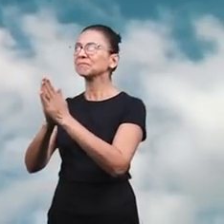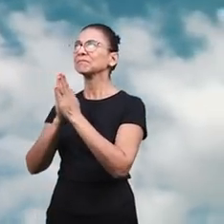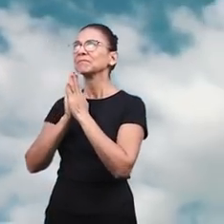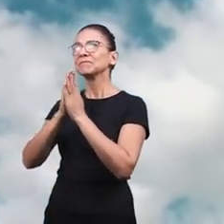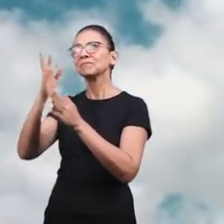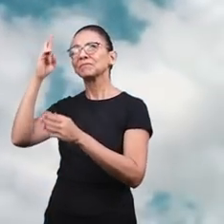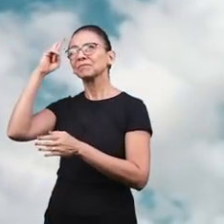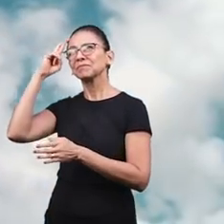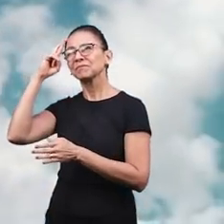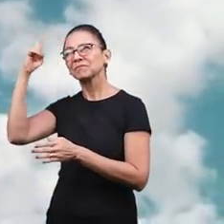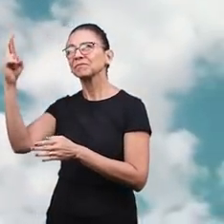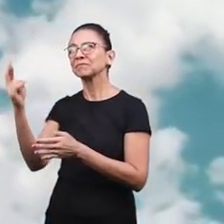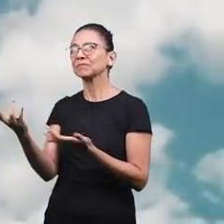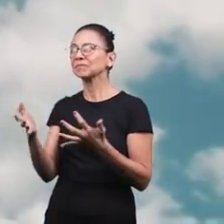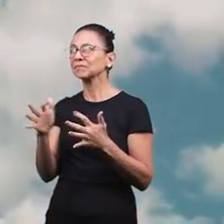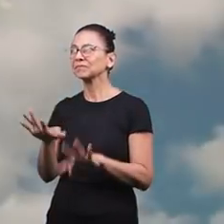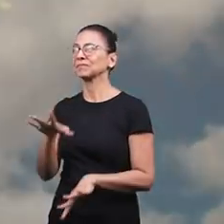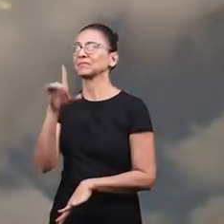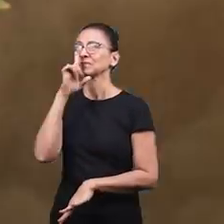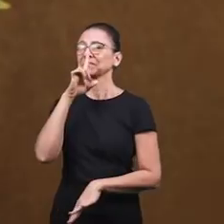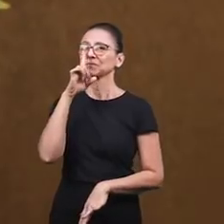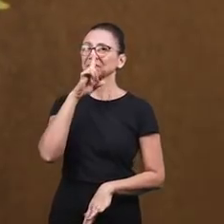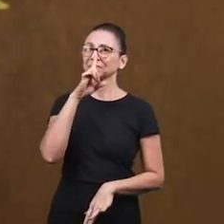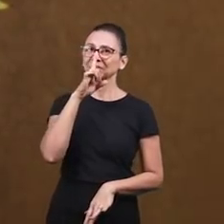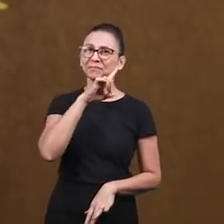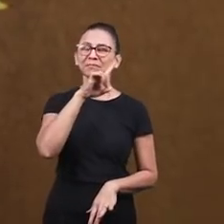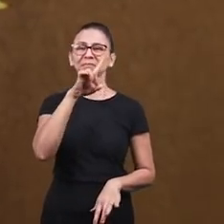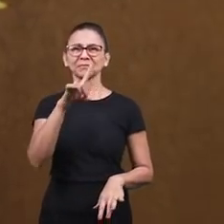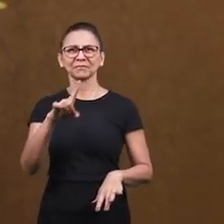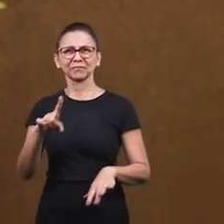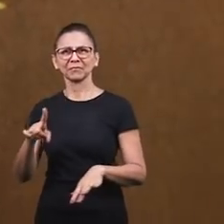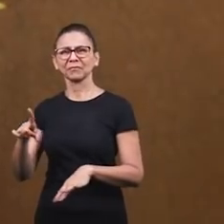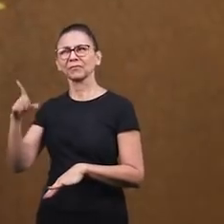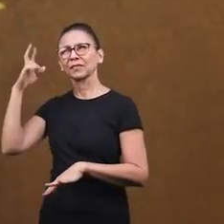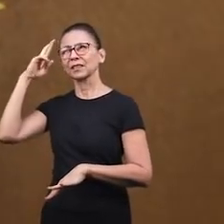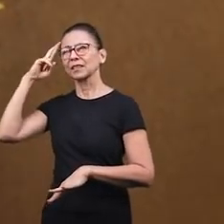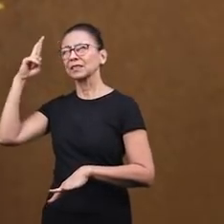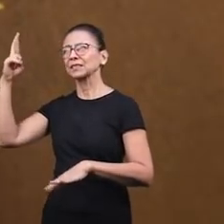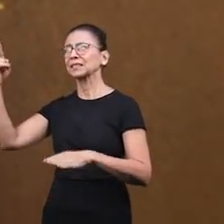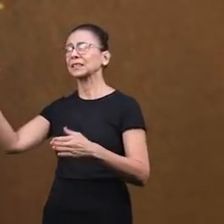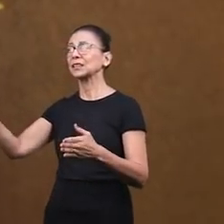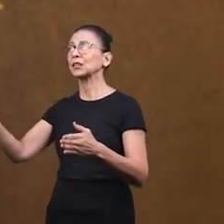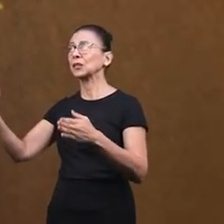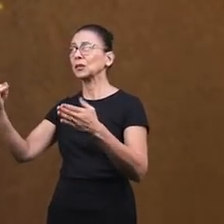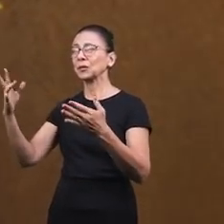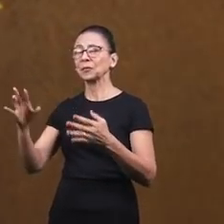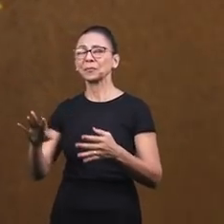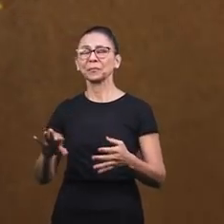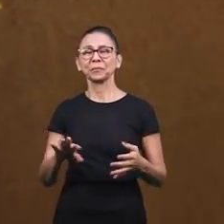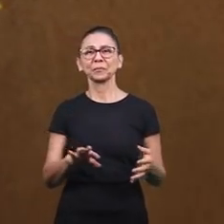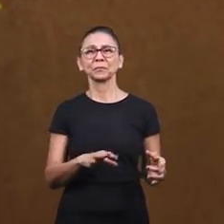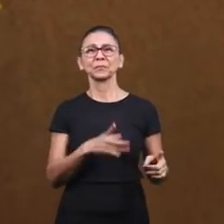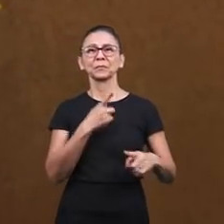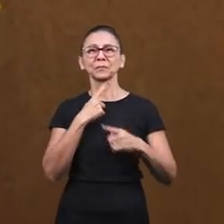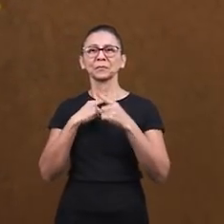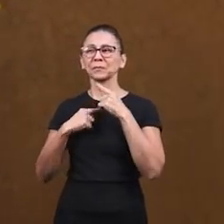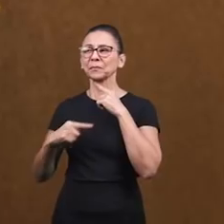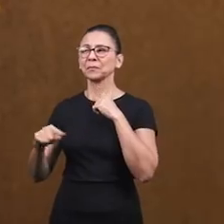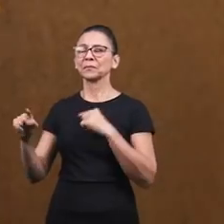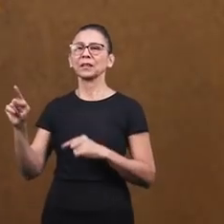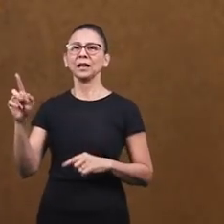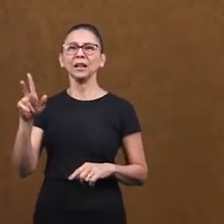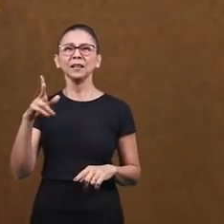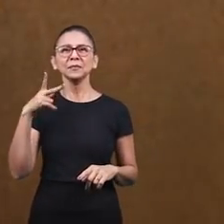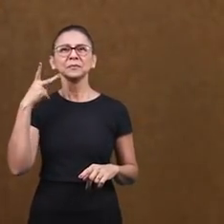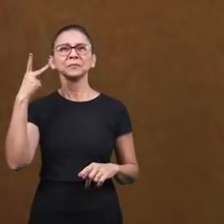quero falhar Permite que eu fale somente da